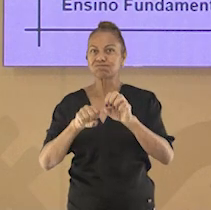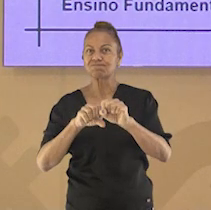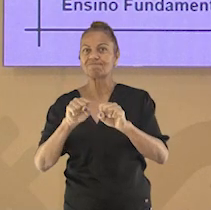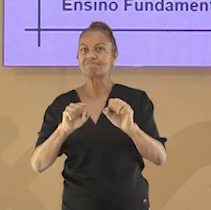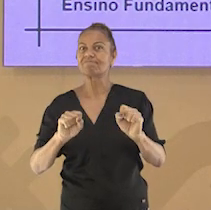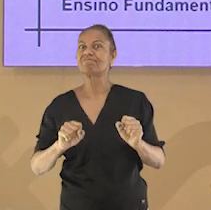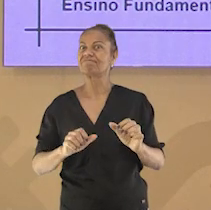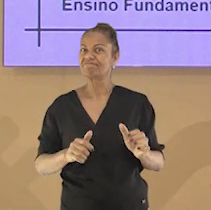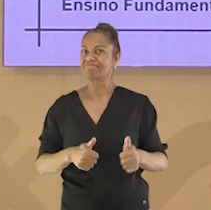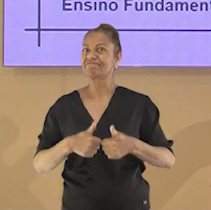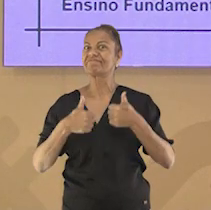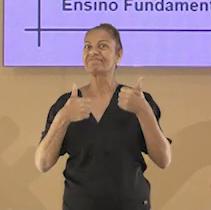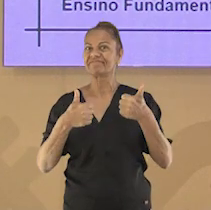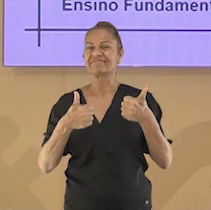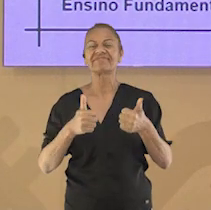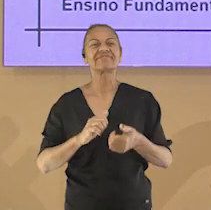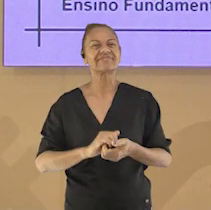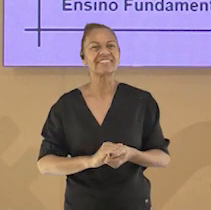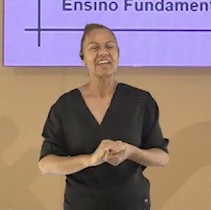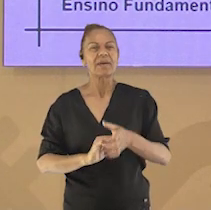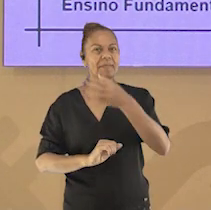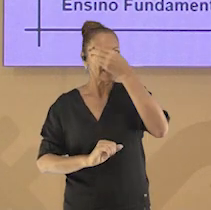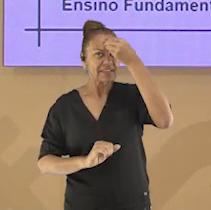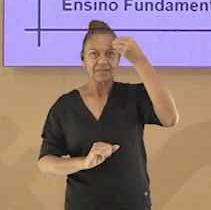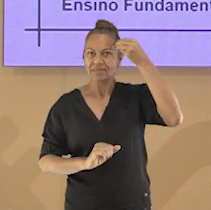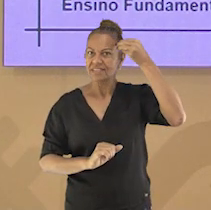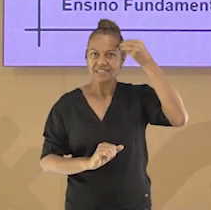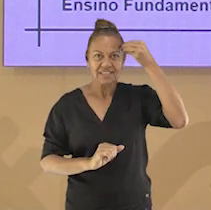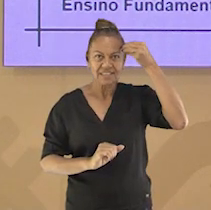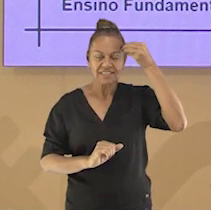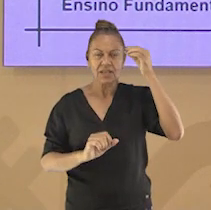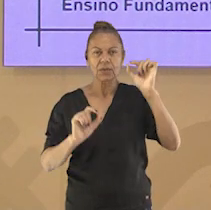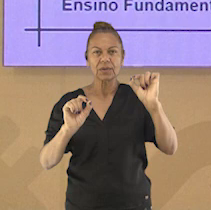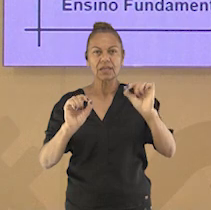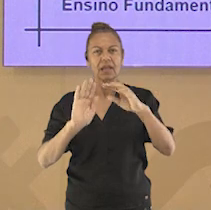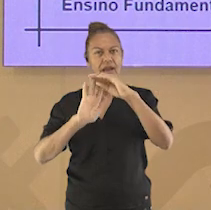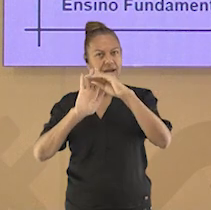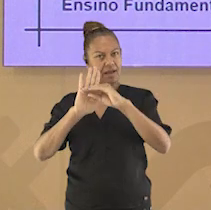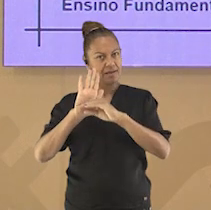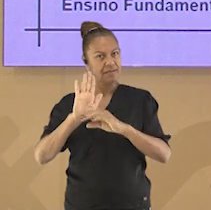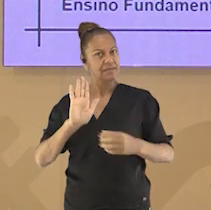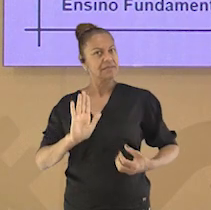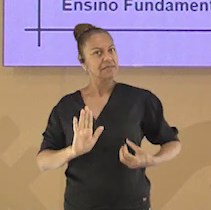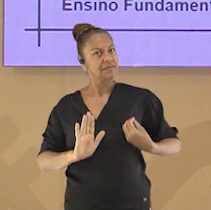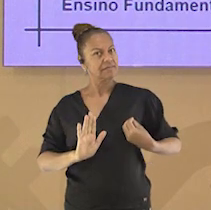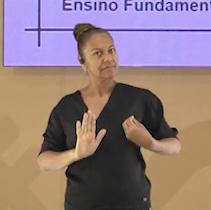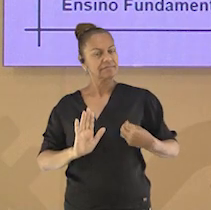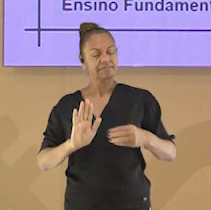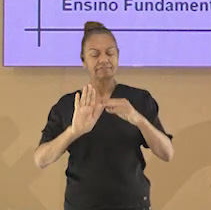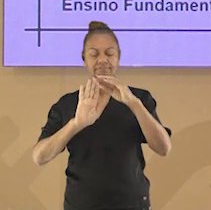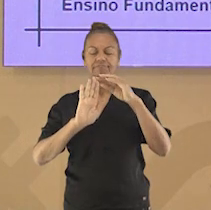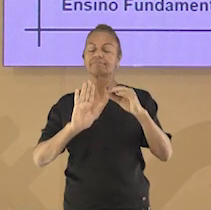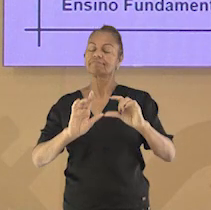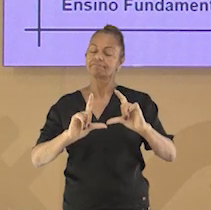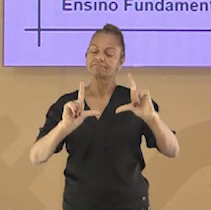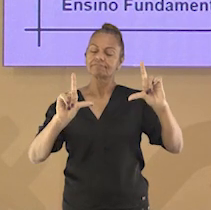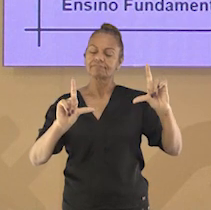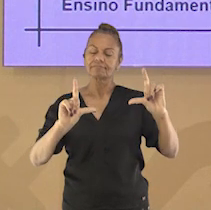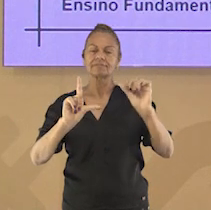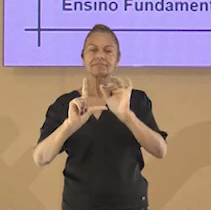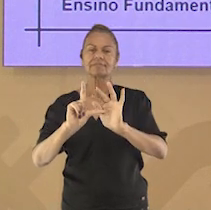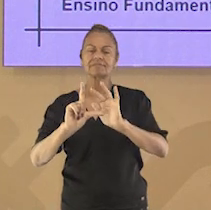você não pode esquecer de registrar a sua presença usando esse QR Code que vai aparecer em sua tela com seu celular.